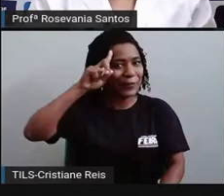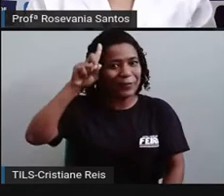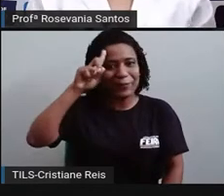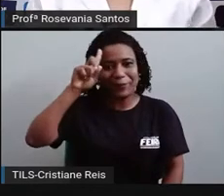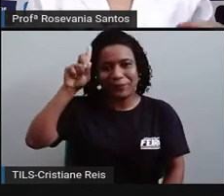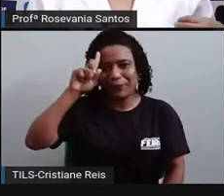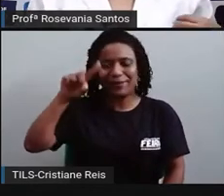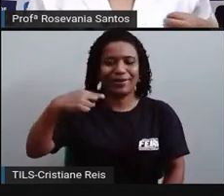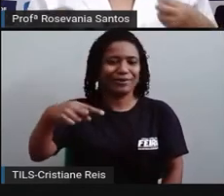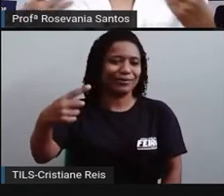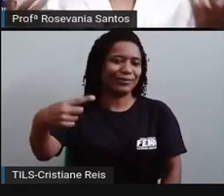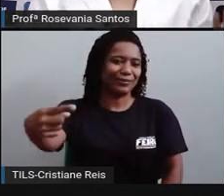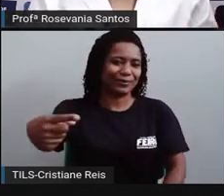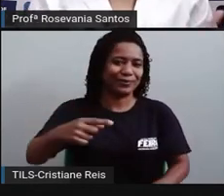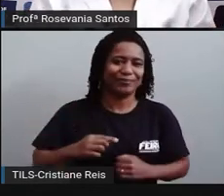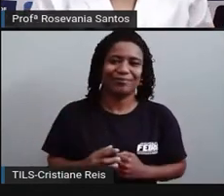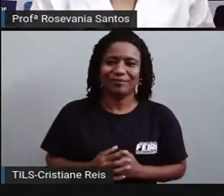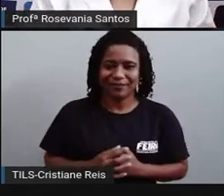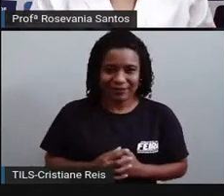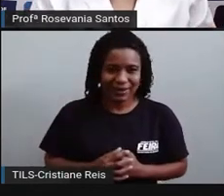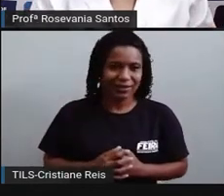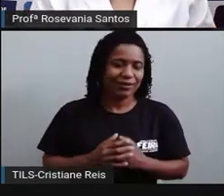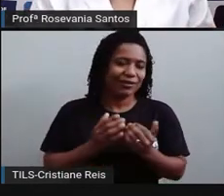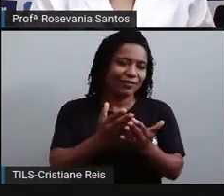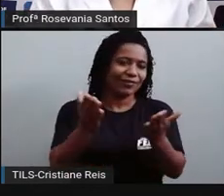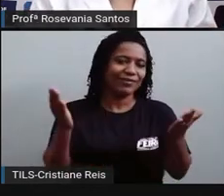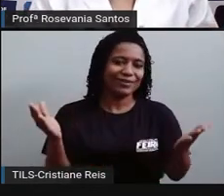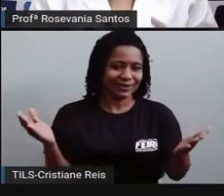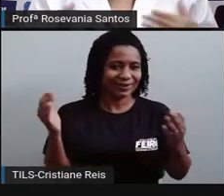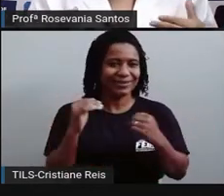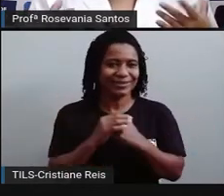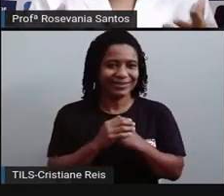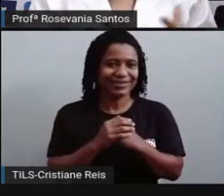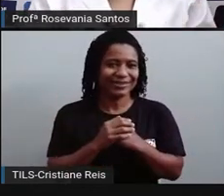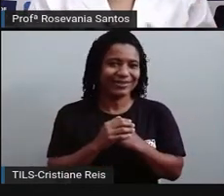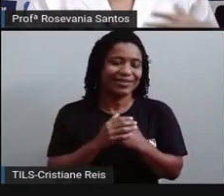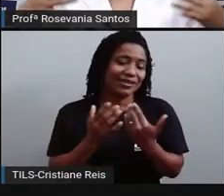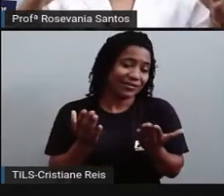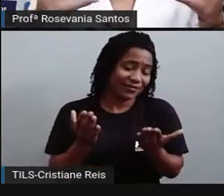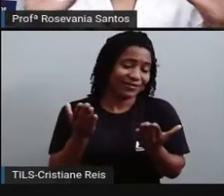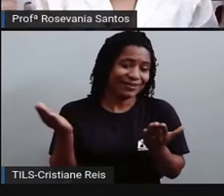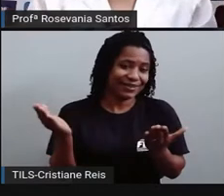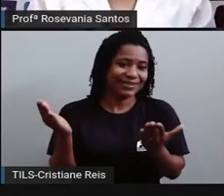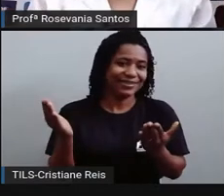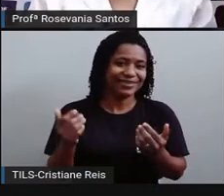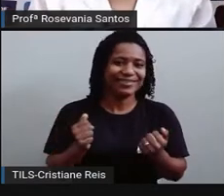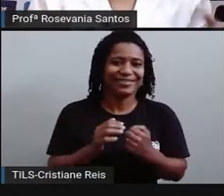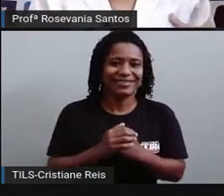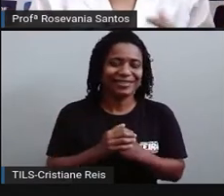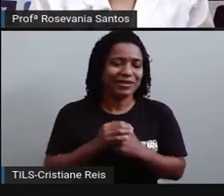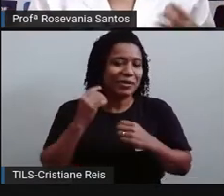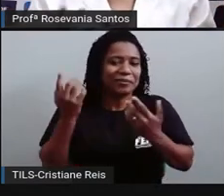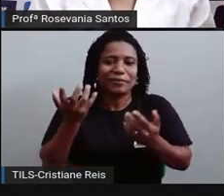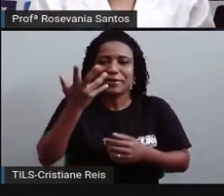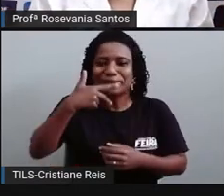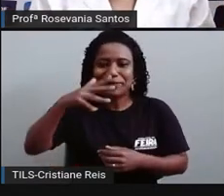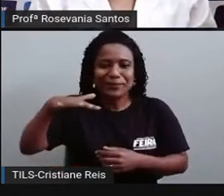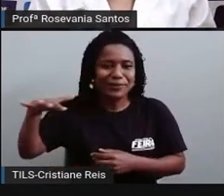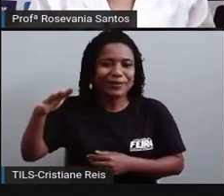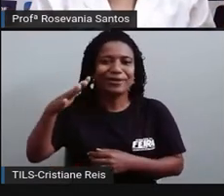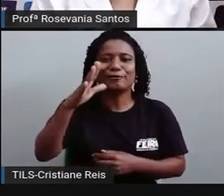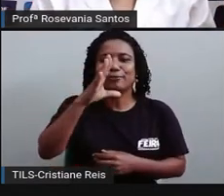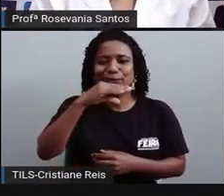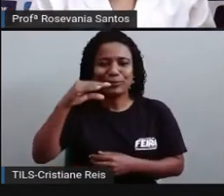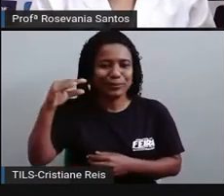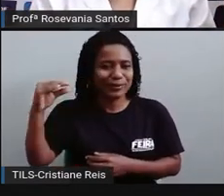ali, né? É claro que alguns de vocês são mais, bora dizer assim, né? São crianças, são mais despreocupados com essa coisa de horário.